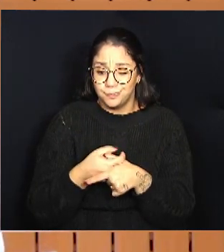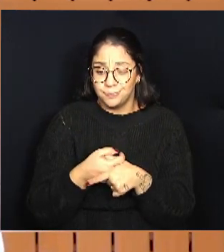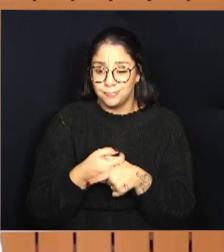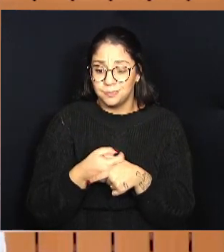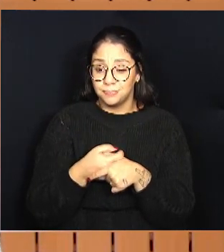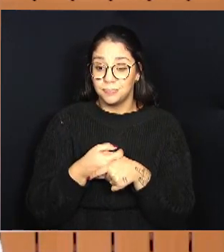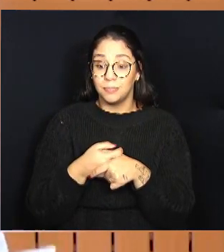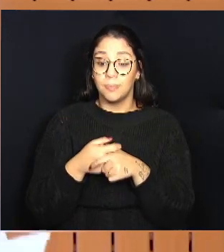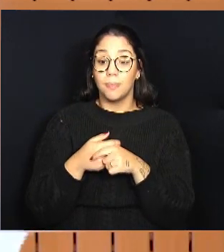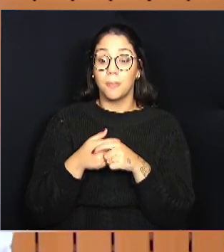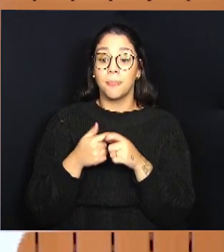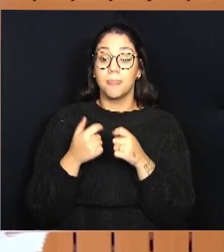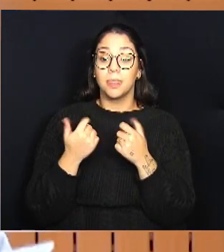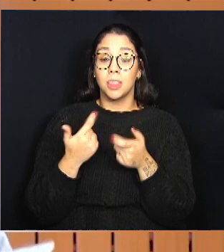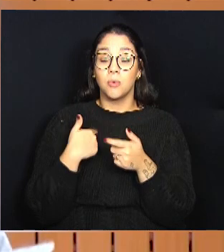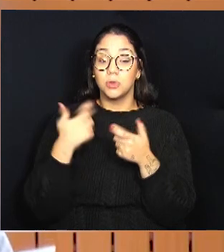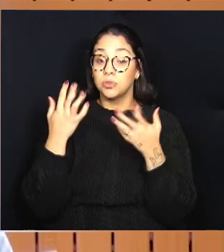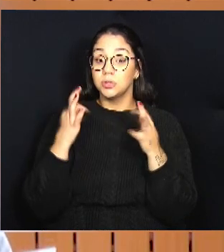menor.